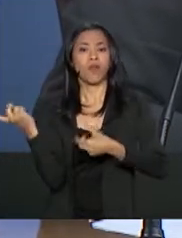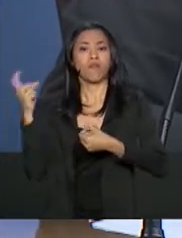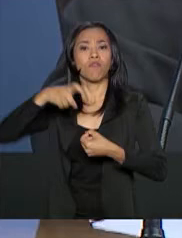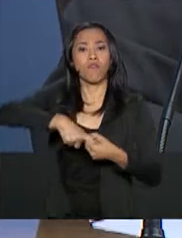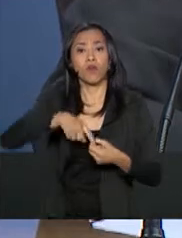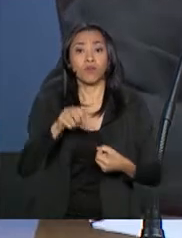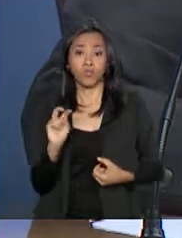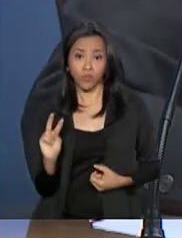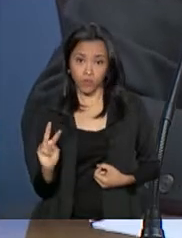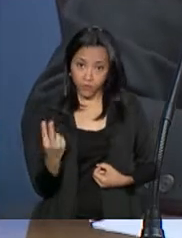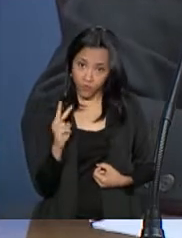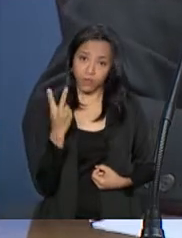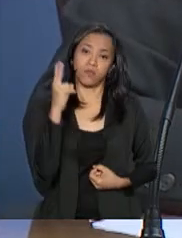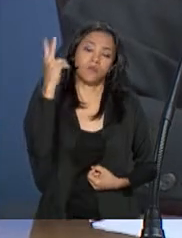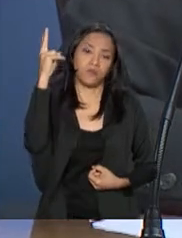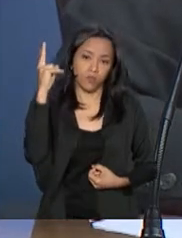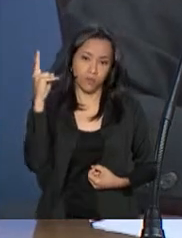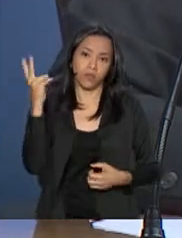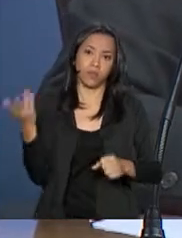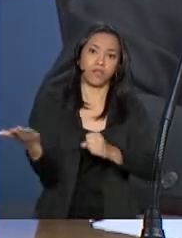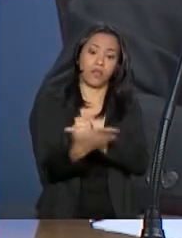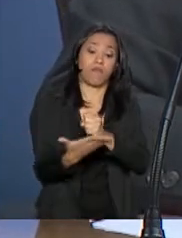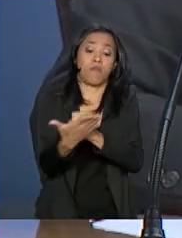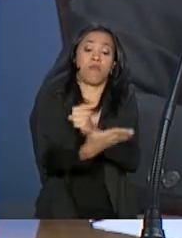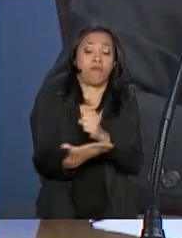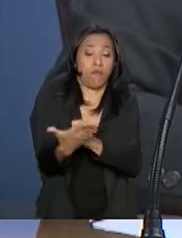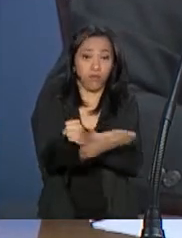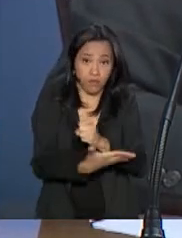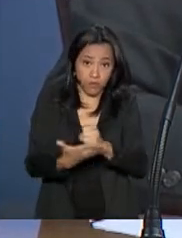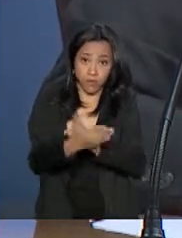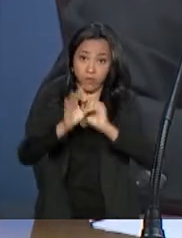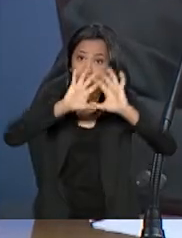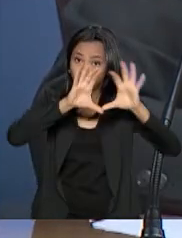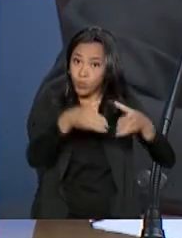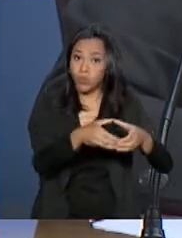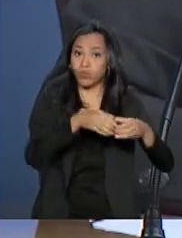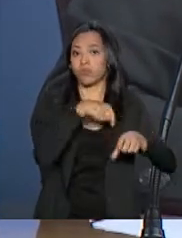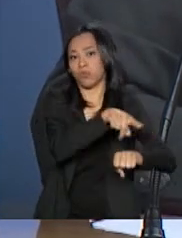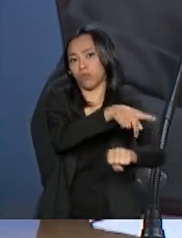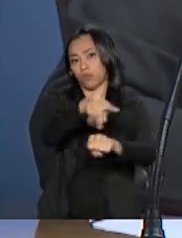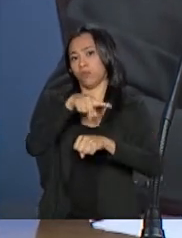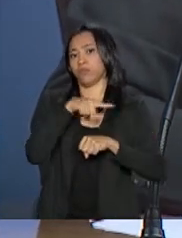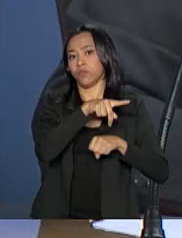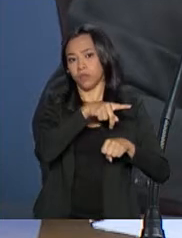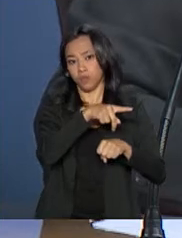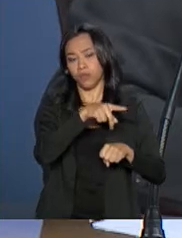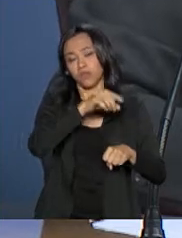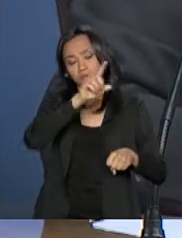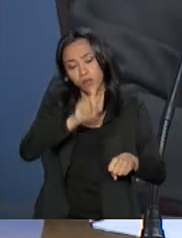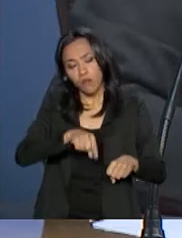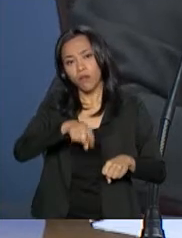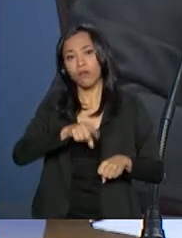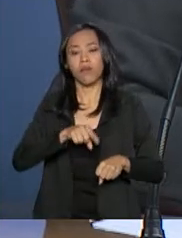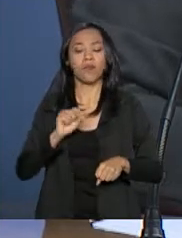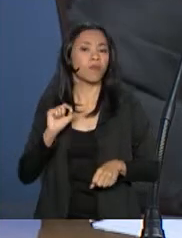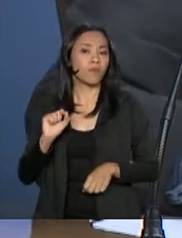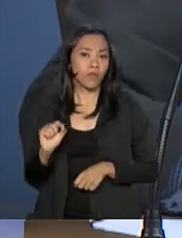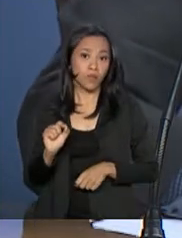originais, fundacionais, digamos assim, do bloco, que são, em última análise,